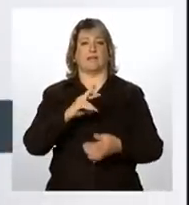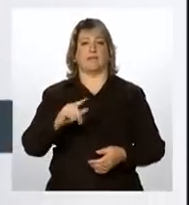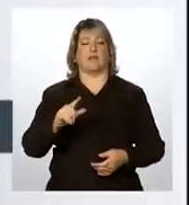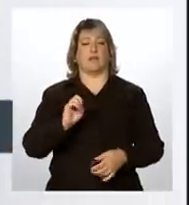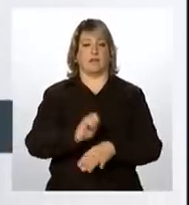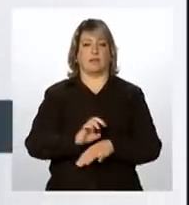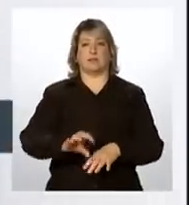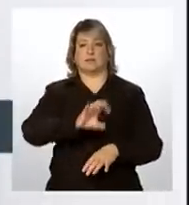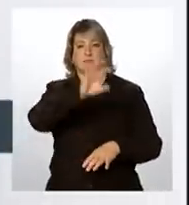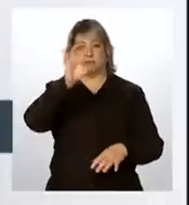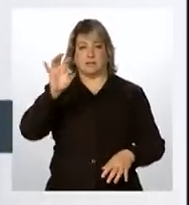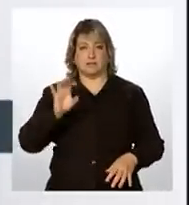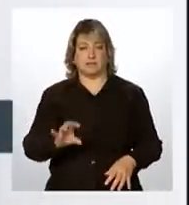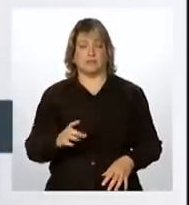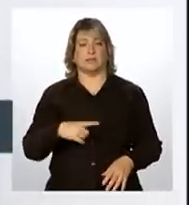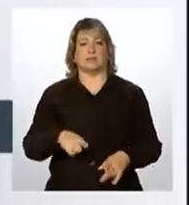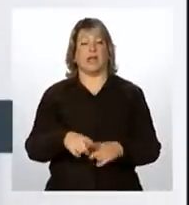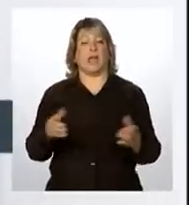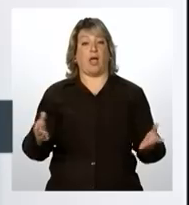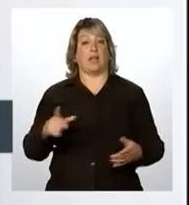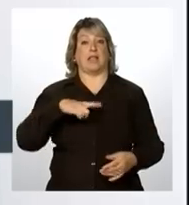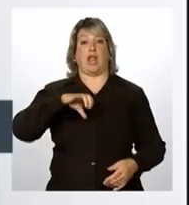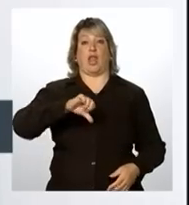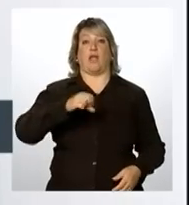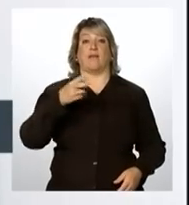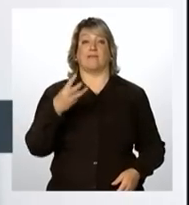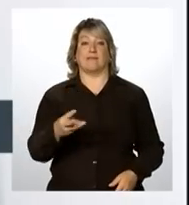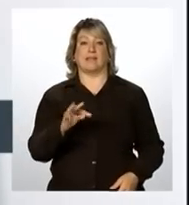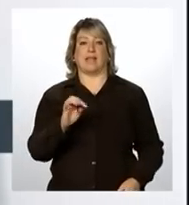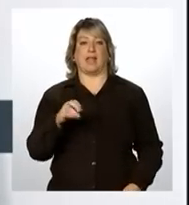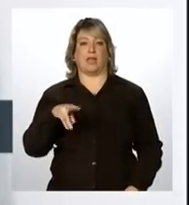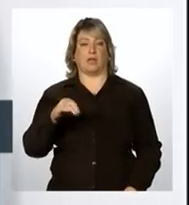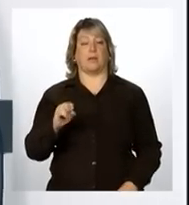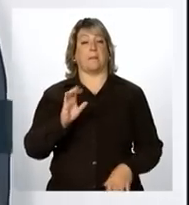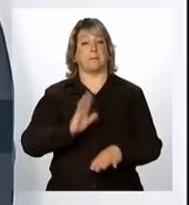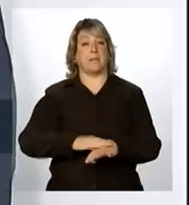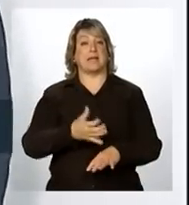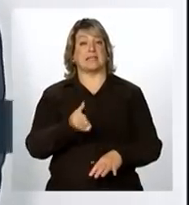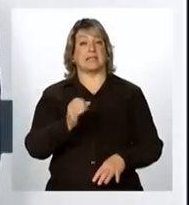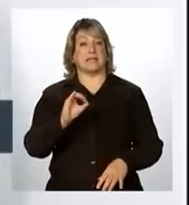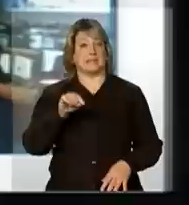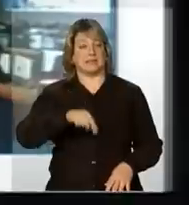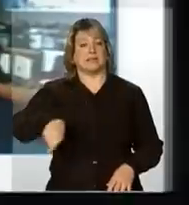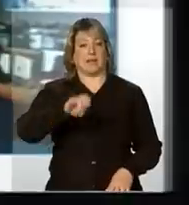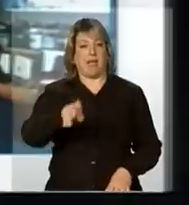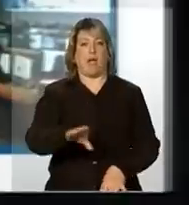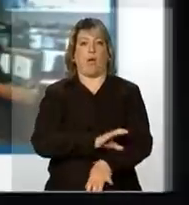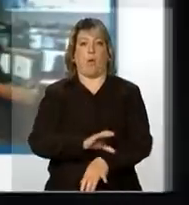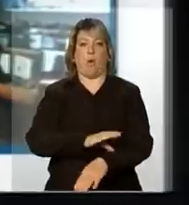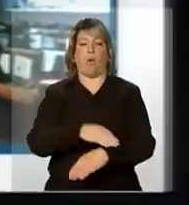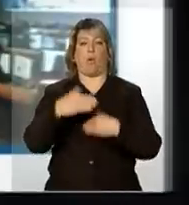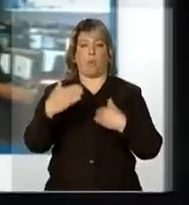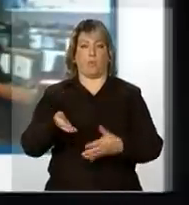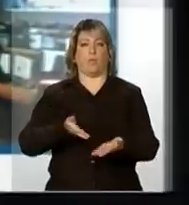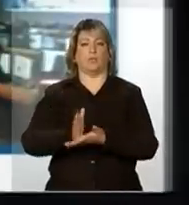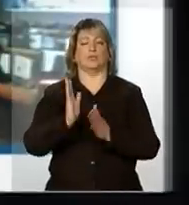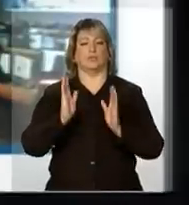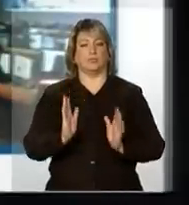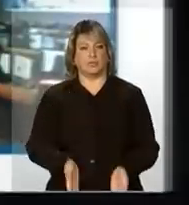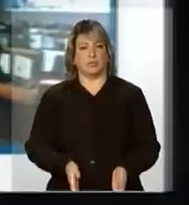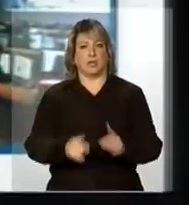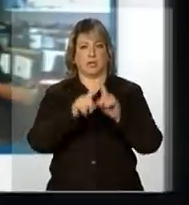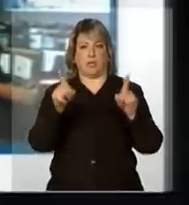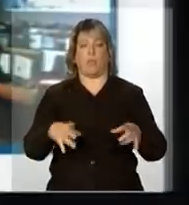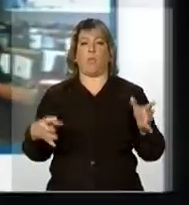possui 93 técnicos, mais de 60 técnicos desses concursados que trabalham em regime de 24